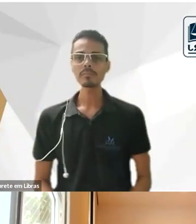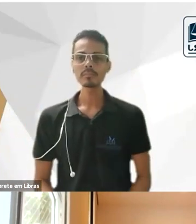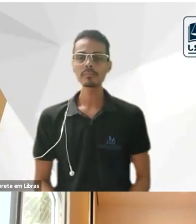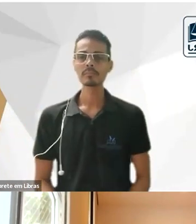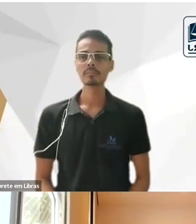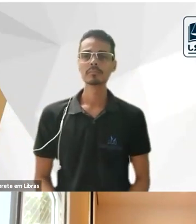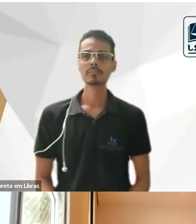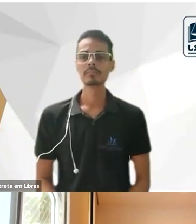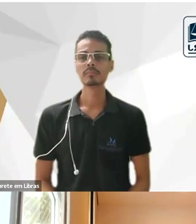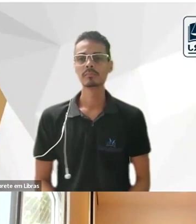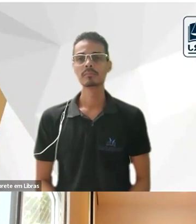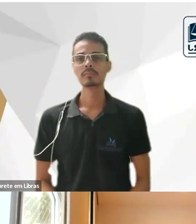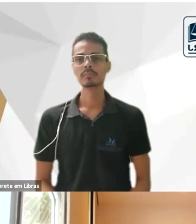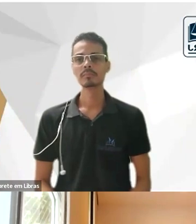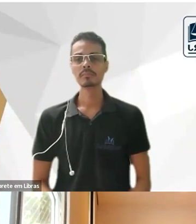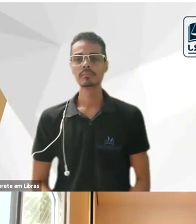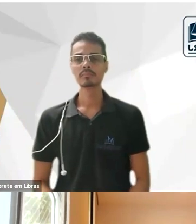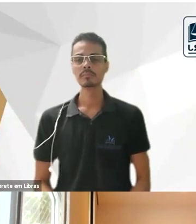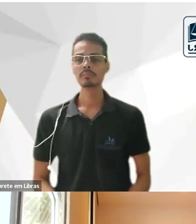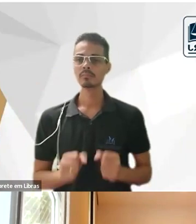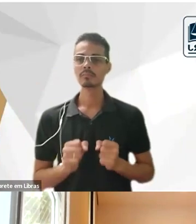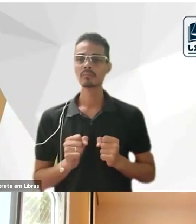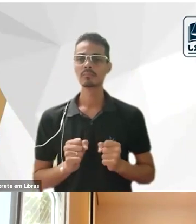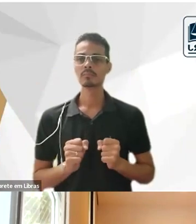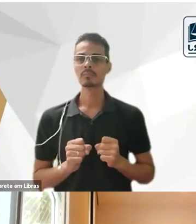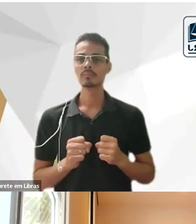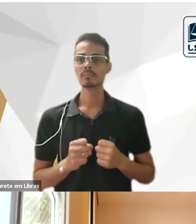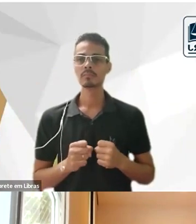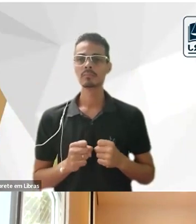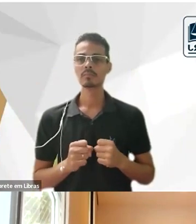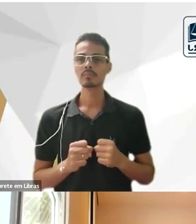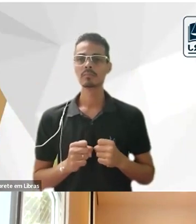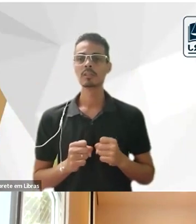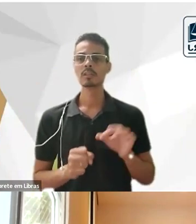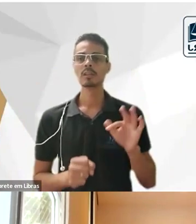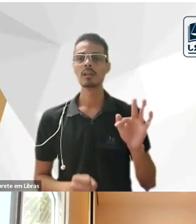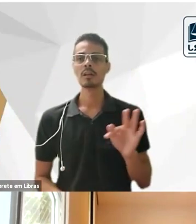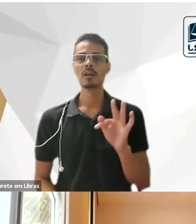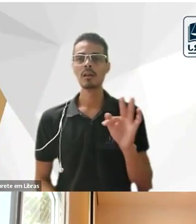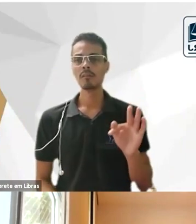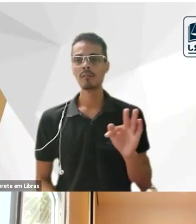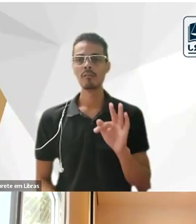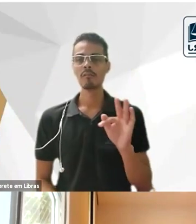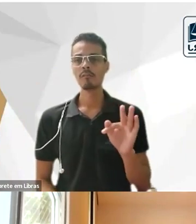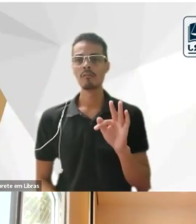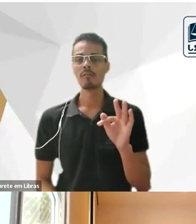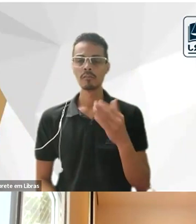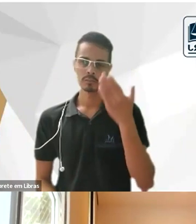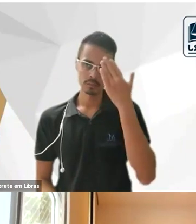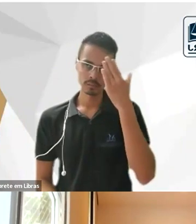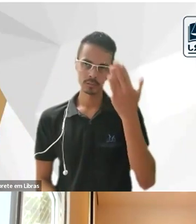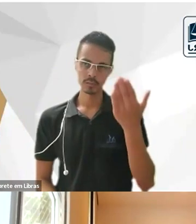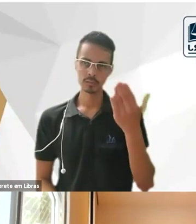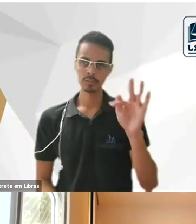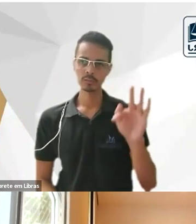mas posso dizer que falo também em nome da faculdade e registro agradecimento da faculdade